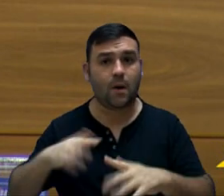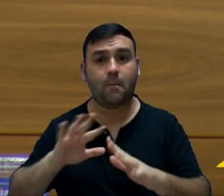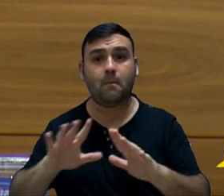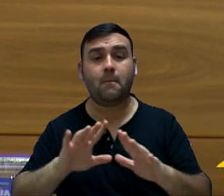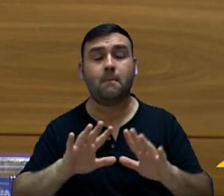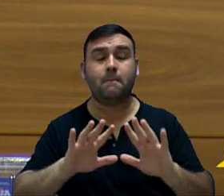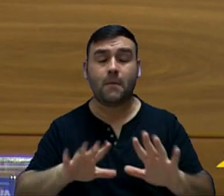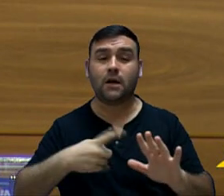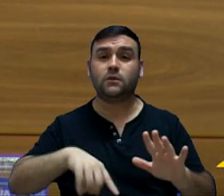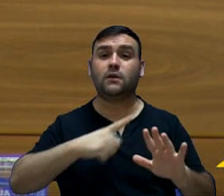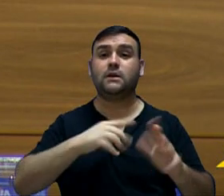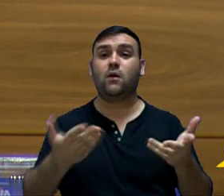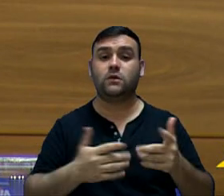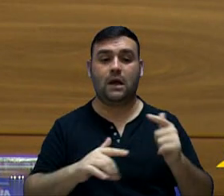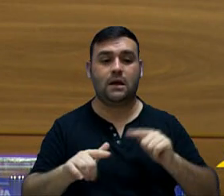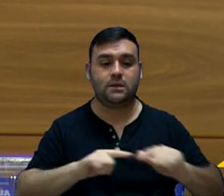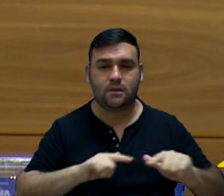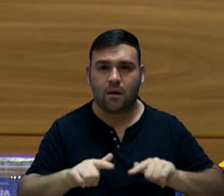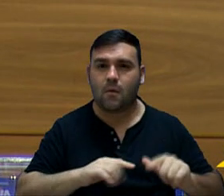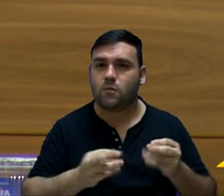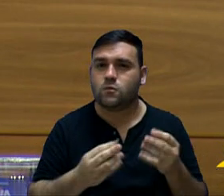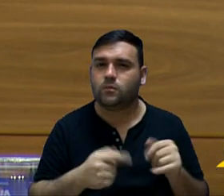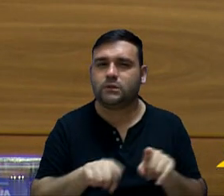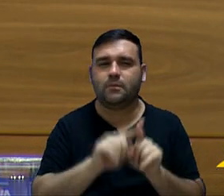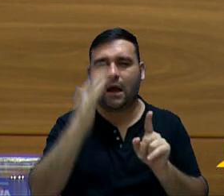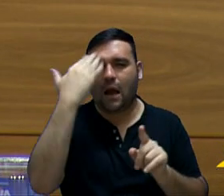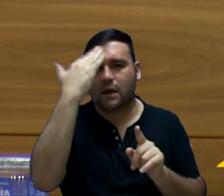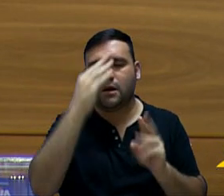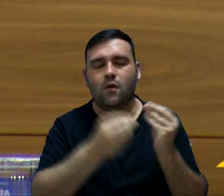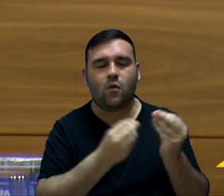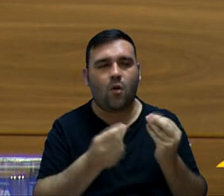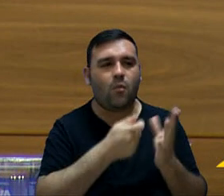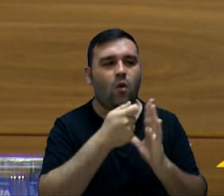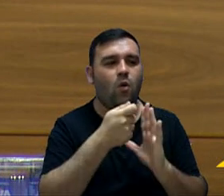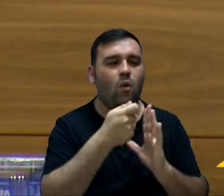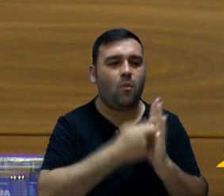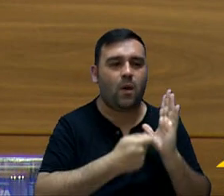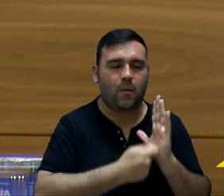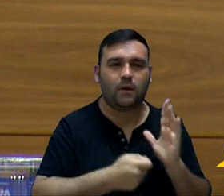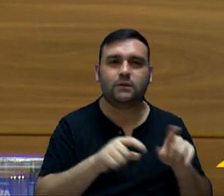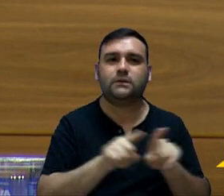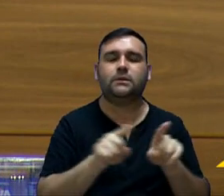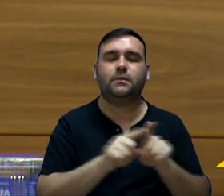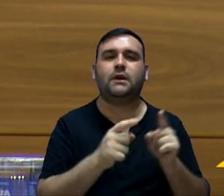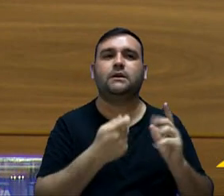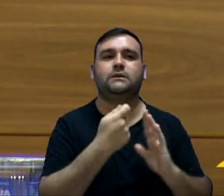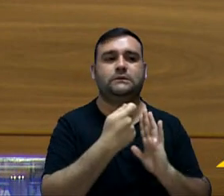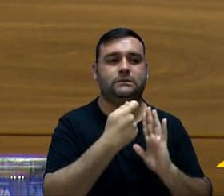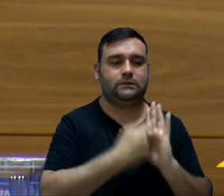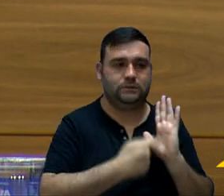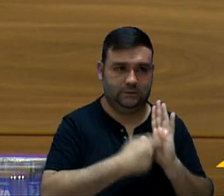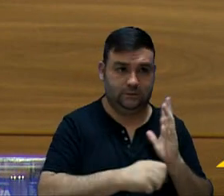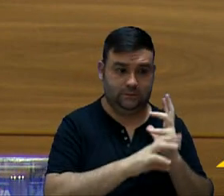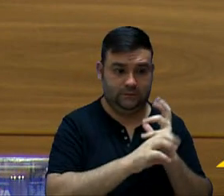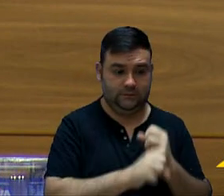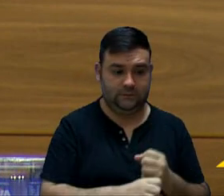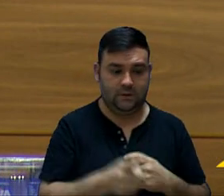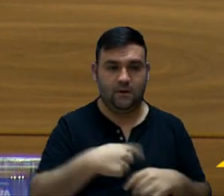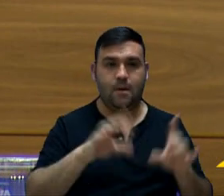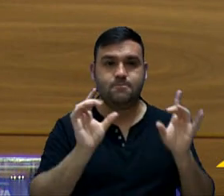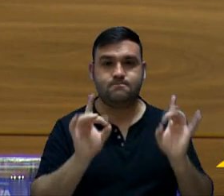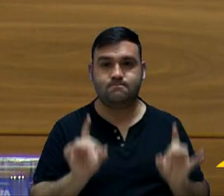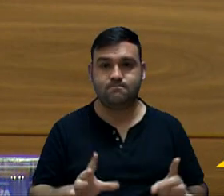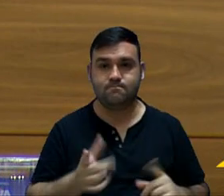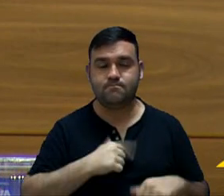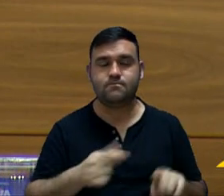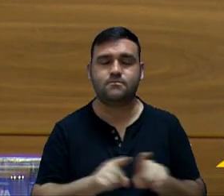nós estamos fazendo um trabalho, ou seja, entendendo um orçamento como um todo, naturalmente que o orçamento que nós estamos executando